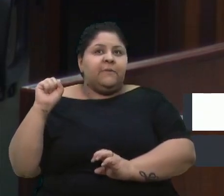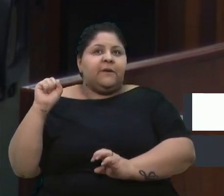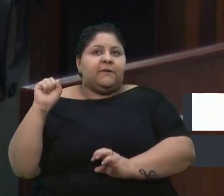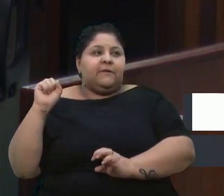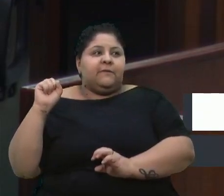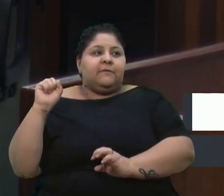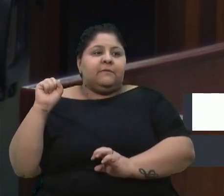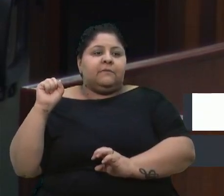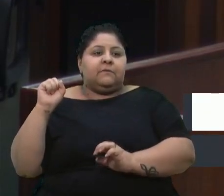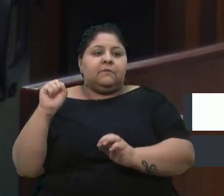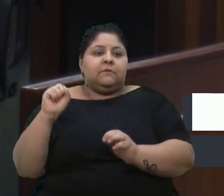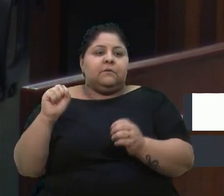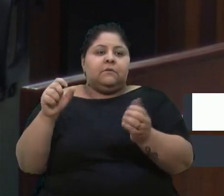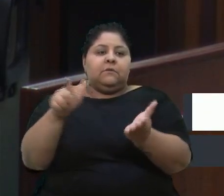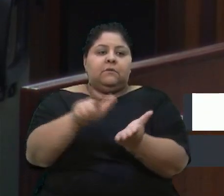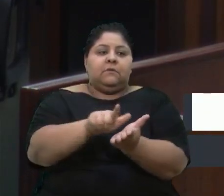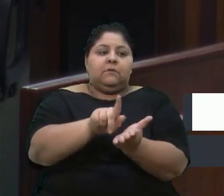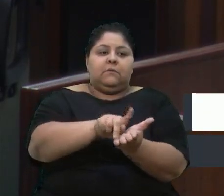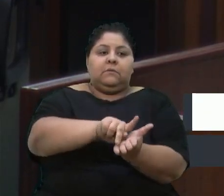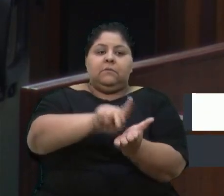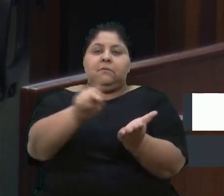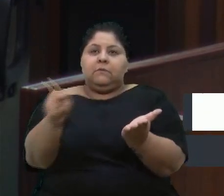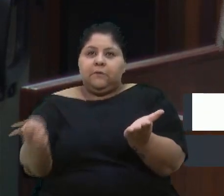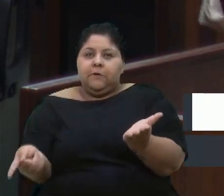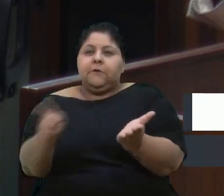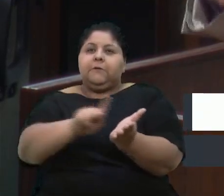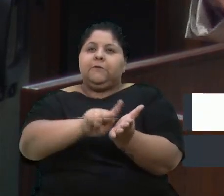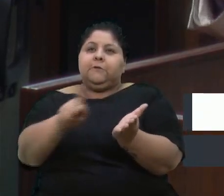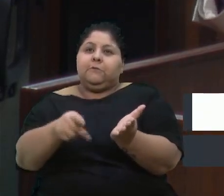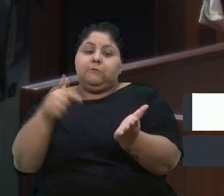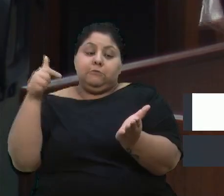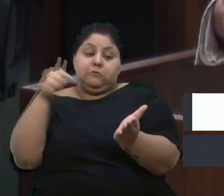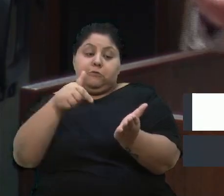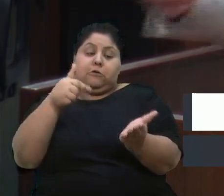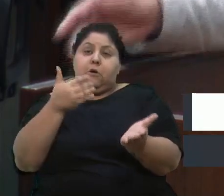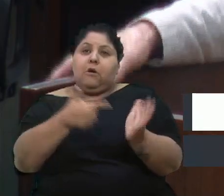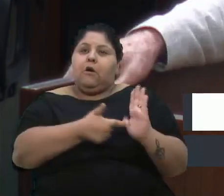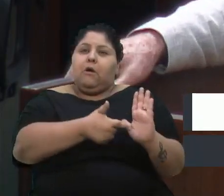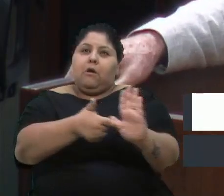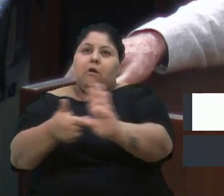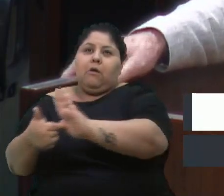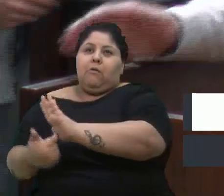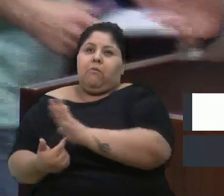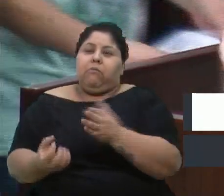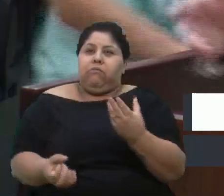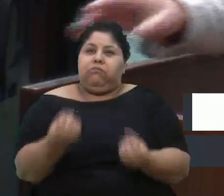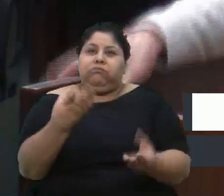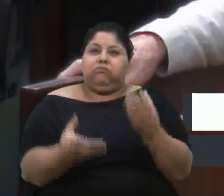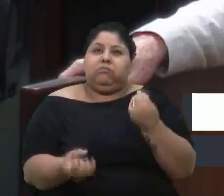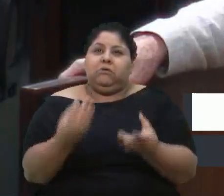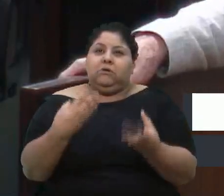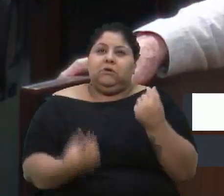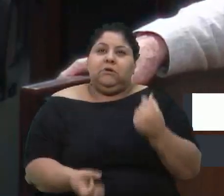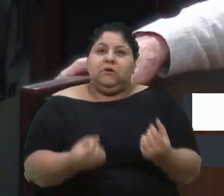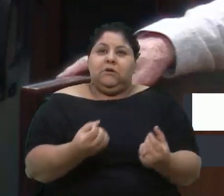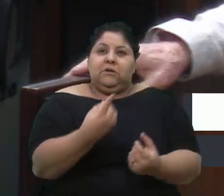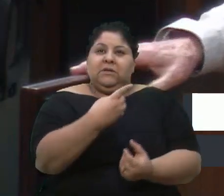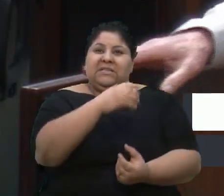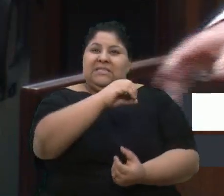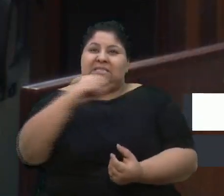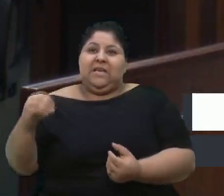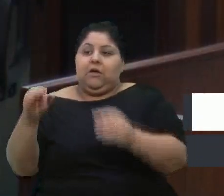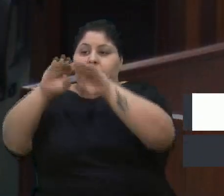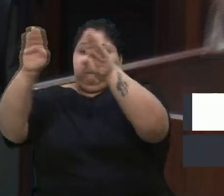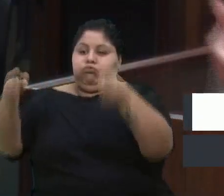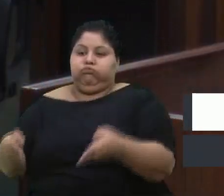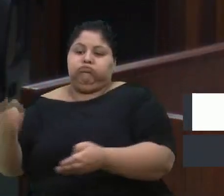auxiliar nisso também. Durante o ano foram queimados mais de 100 containers. Isso significa